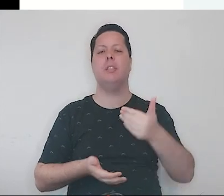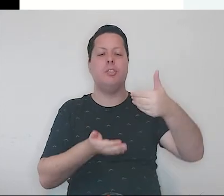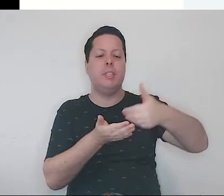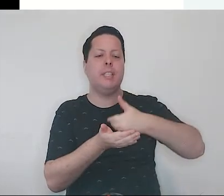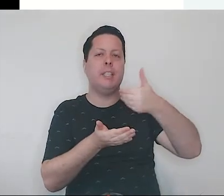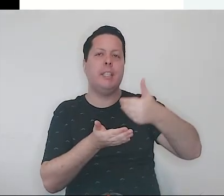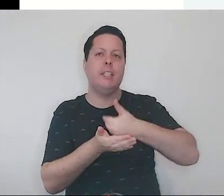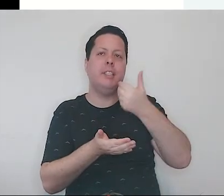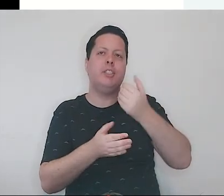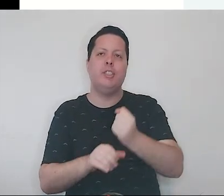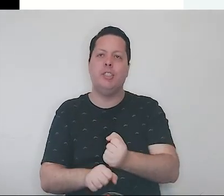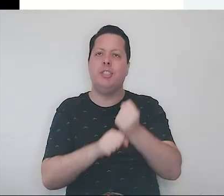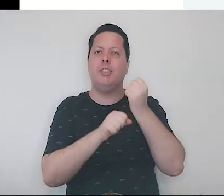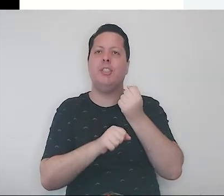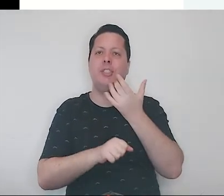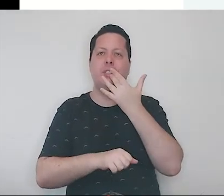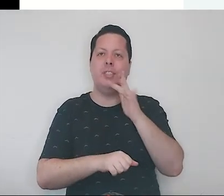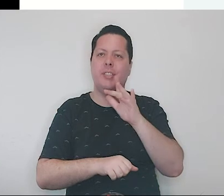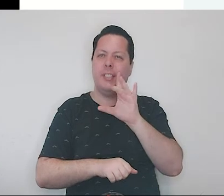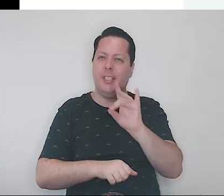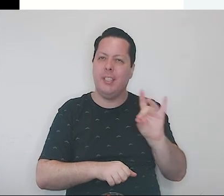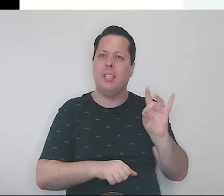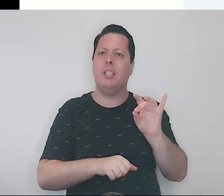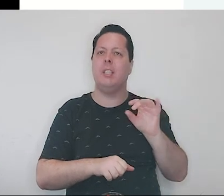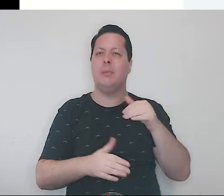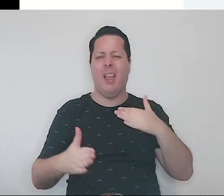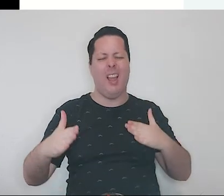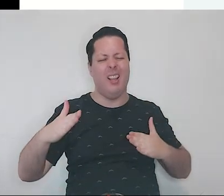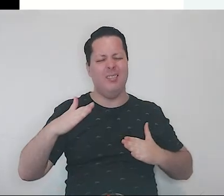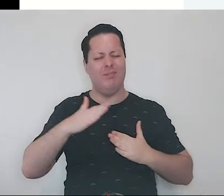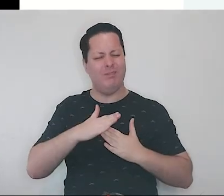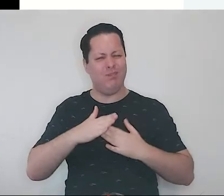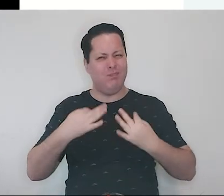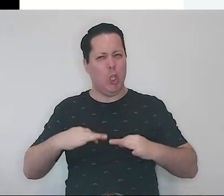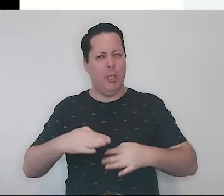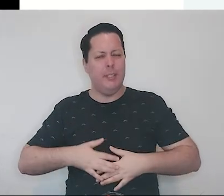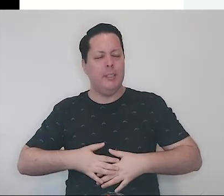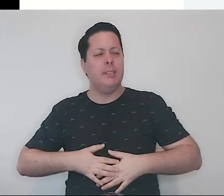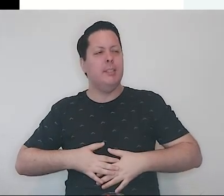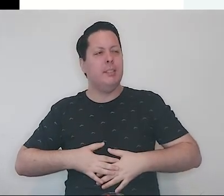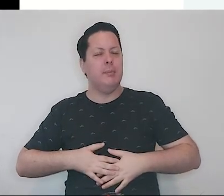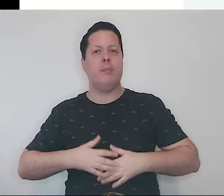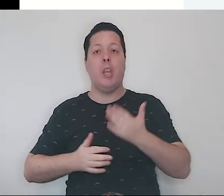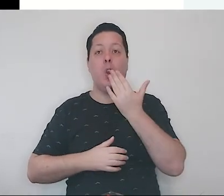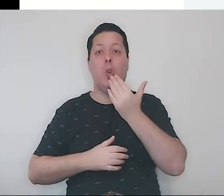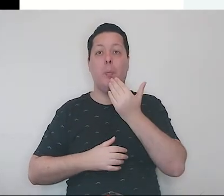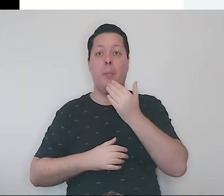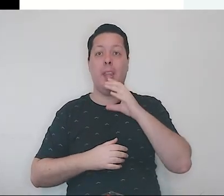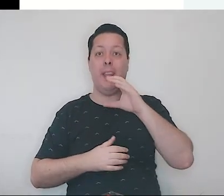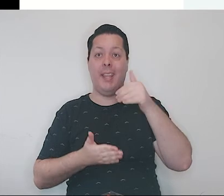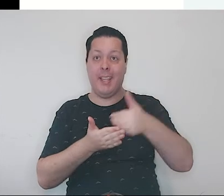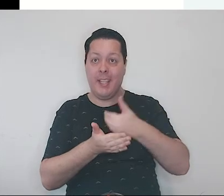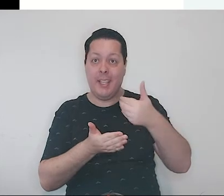a canja de inhame, até não querer mais. E não é só comer a